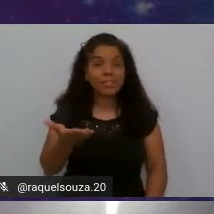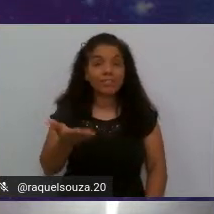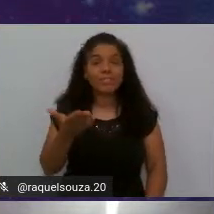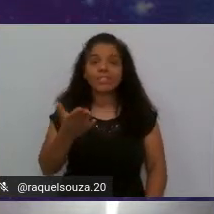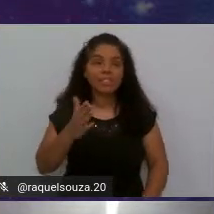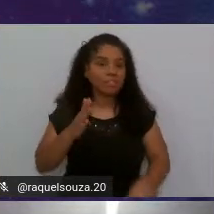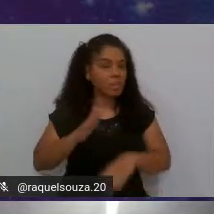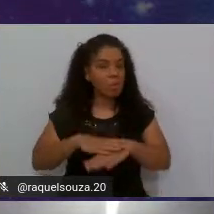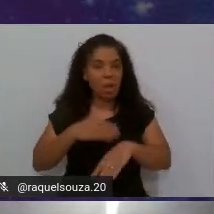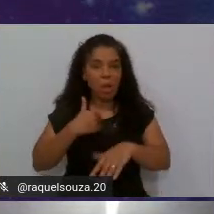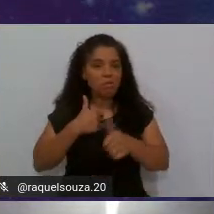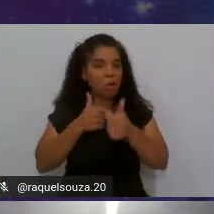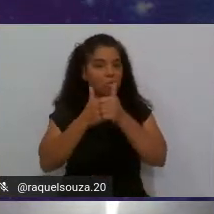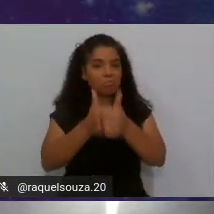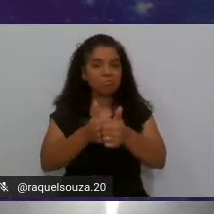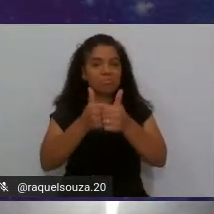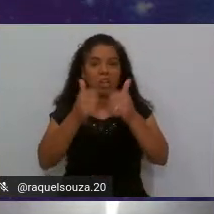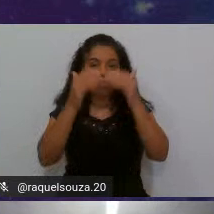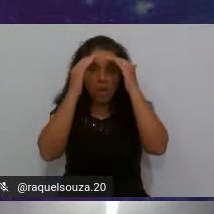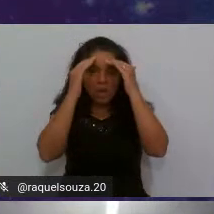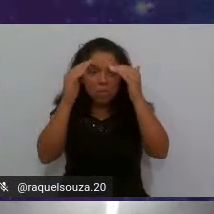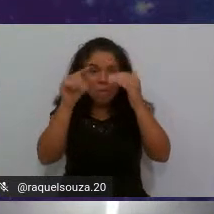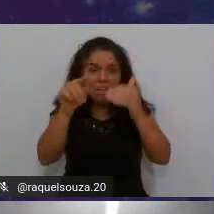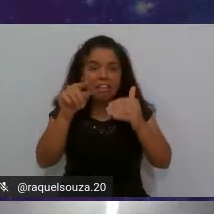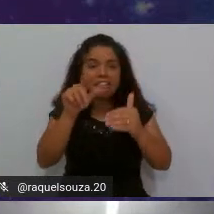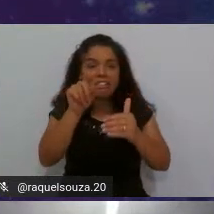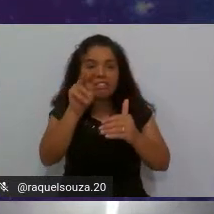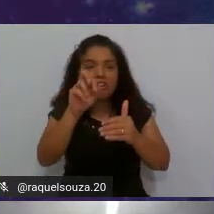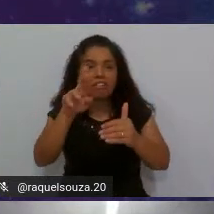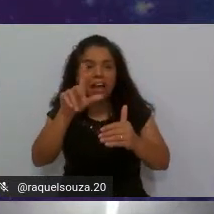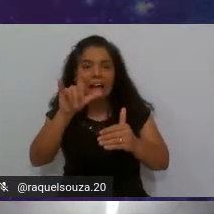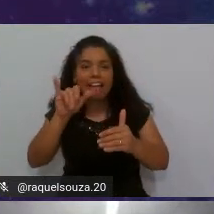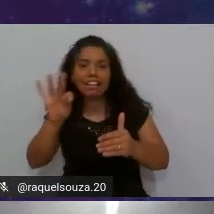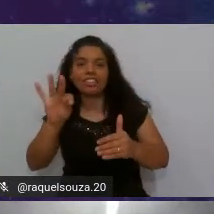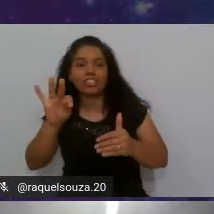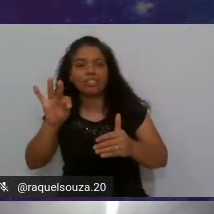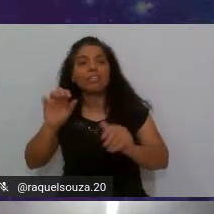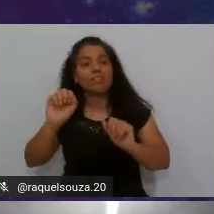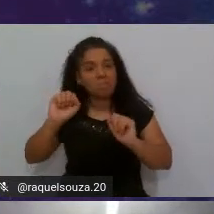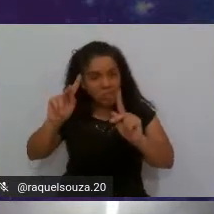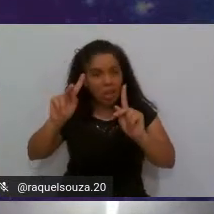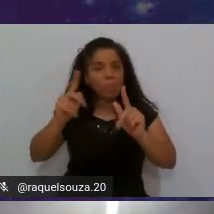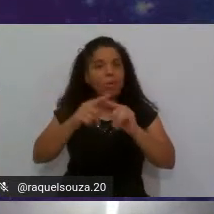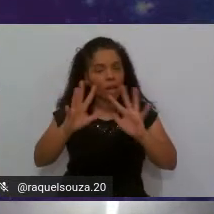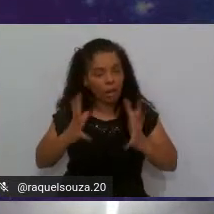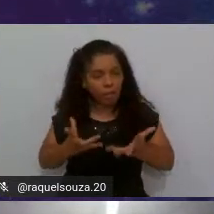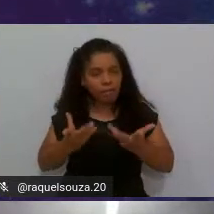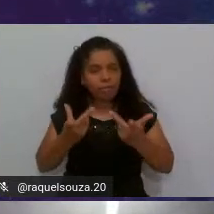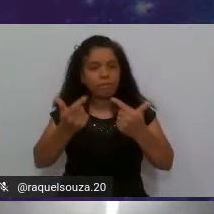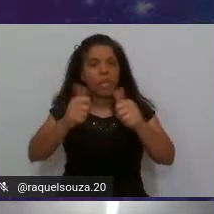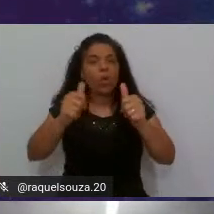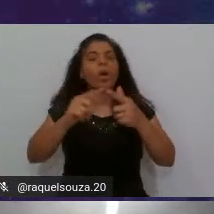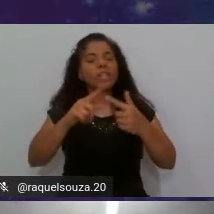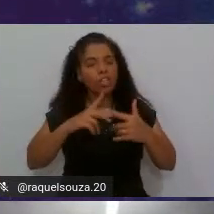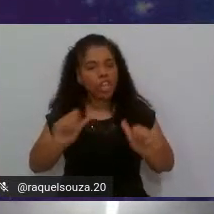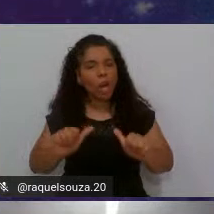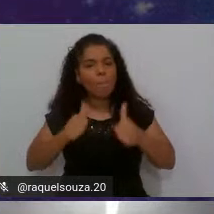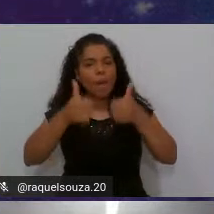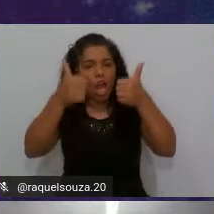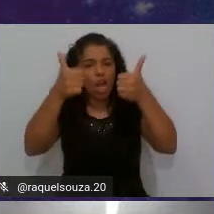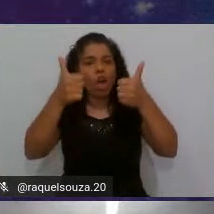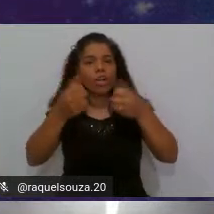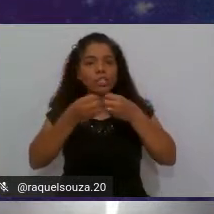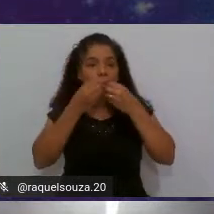vai eu obedecer o sonar lint por quê porque eu quero a qualidade eu quero o melhor eu quero seguir as boas